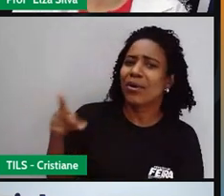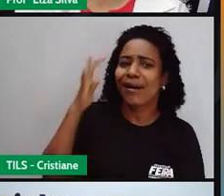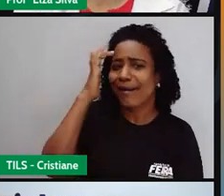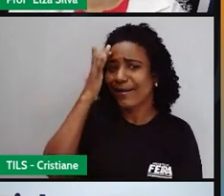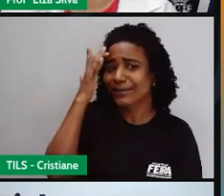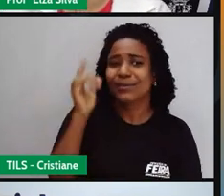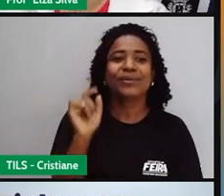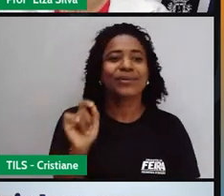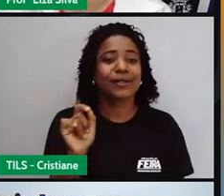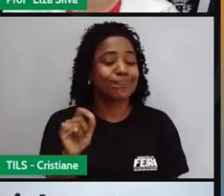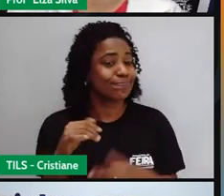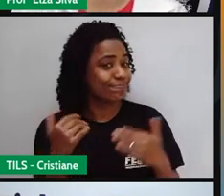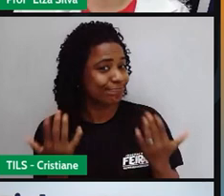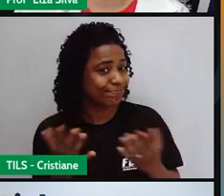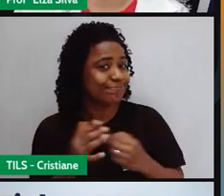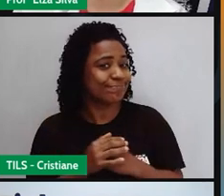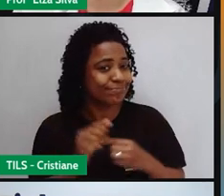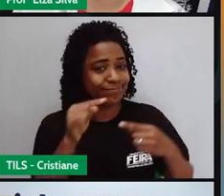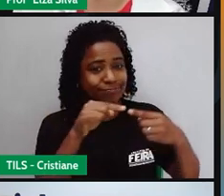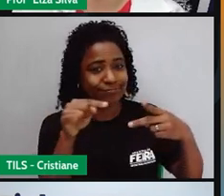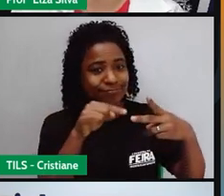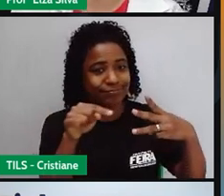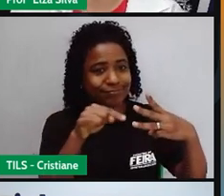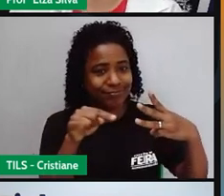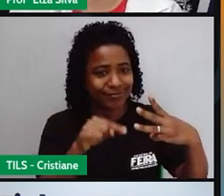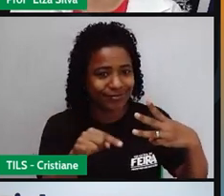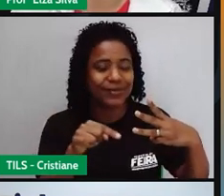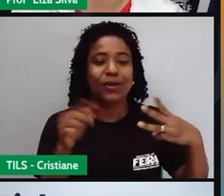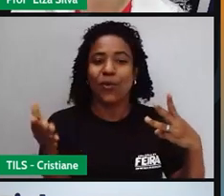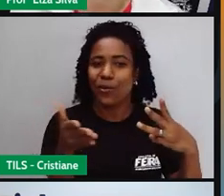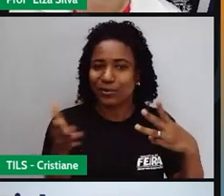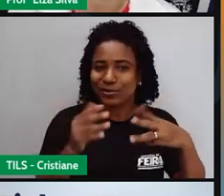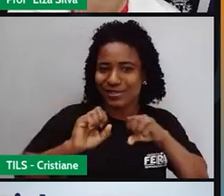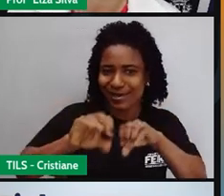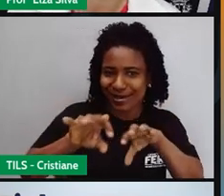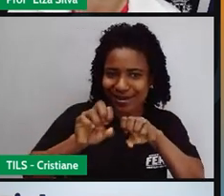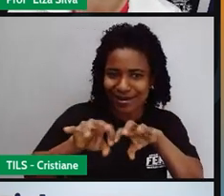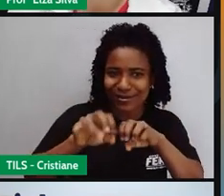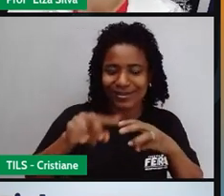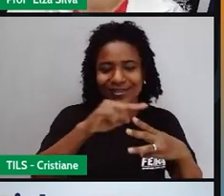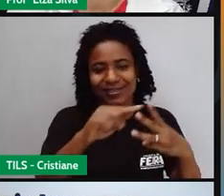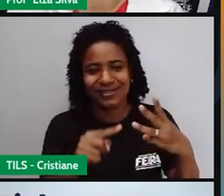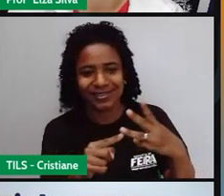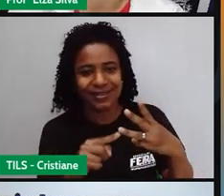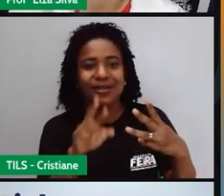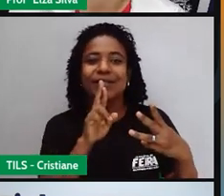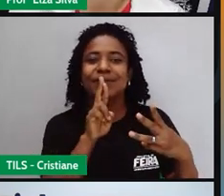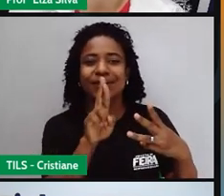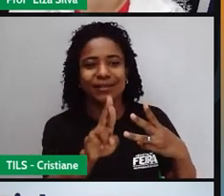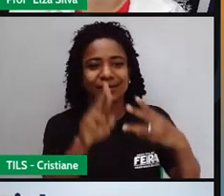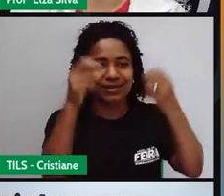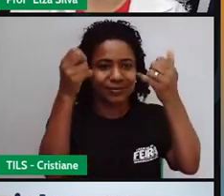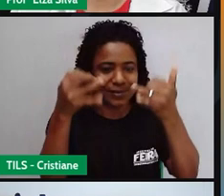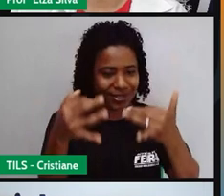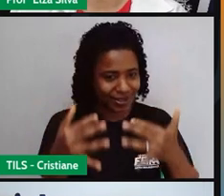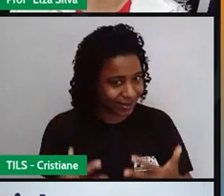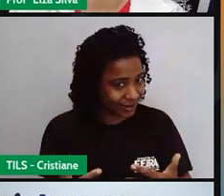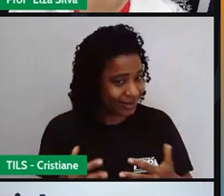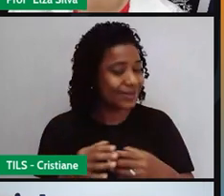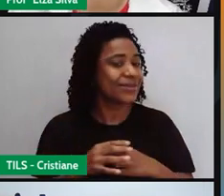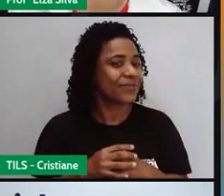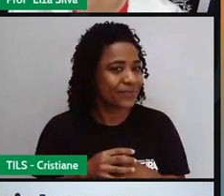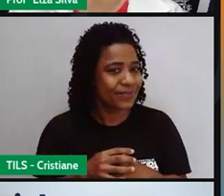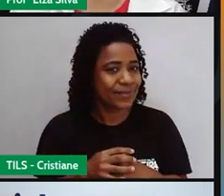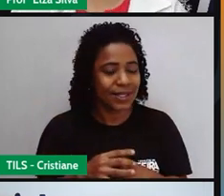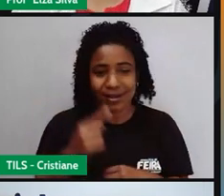Fez a questão, né? Essas perguntinhas vão direcionar a nossa aula de hoje. Gente, desde o primeiro